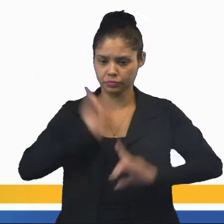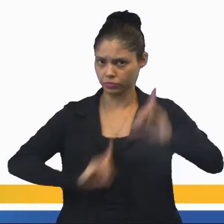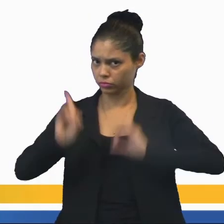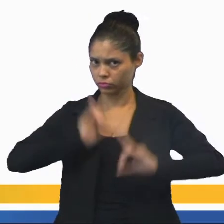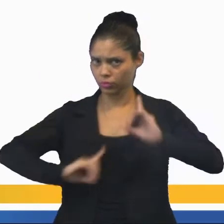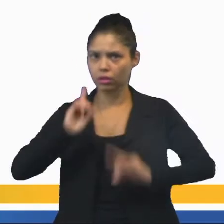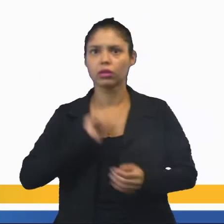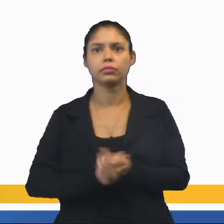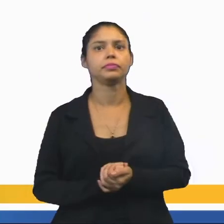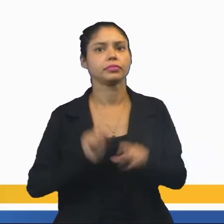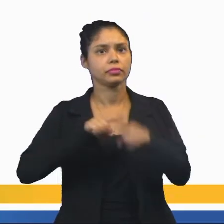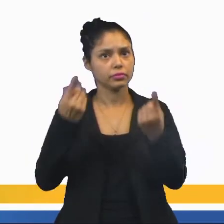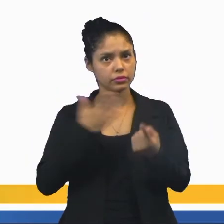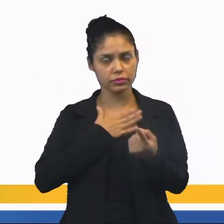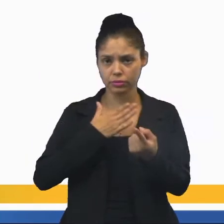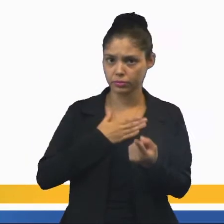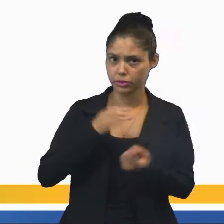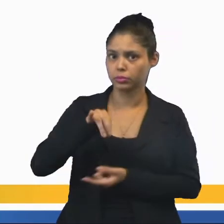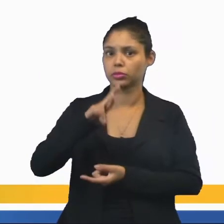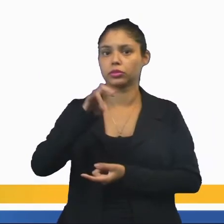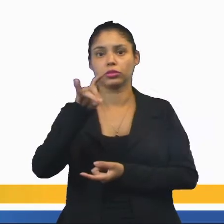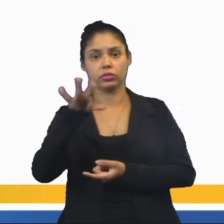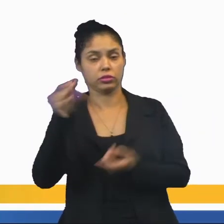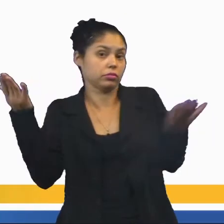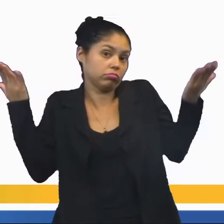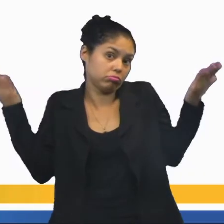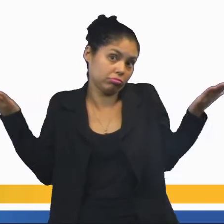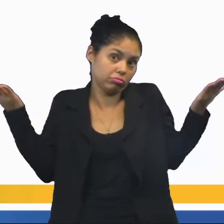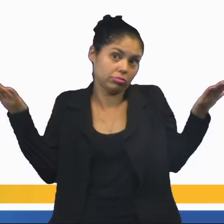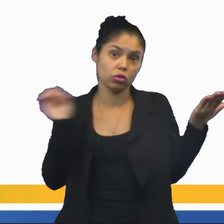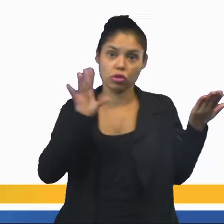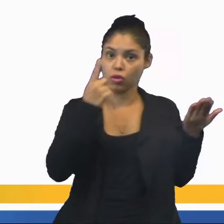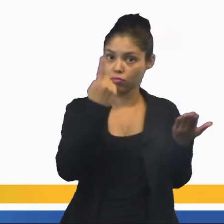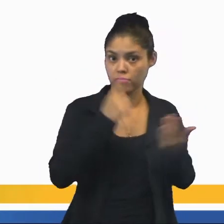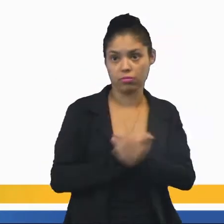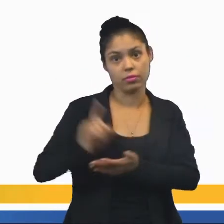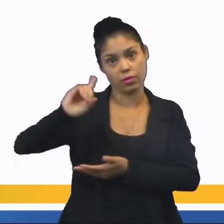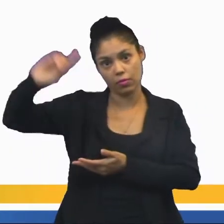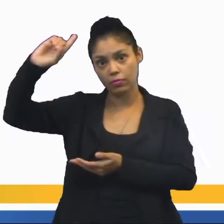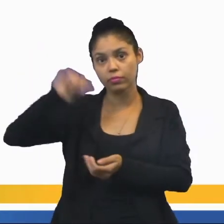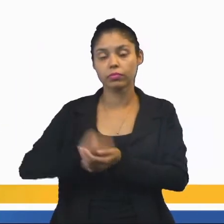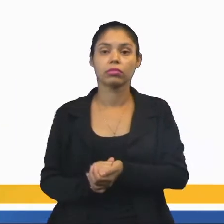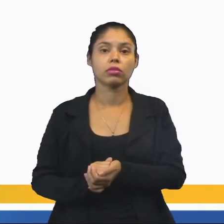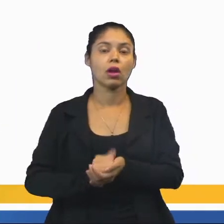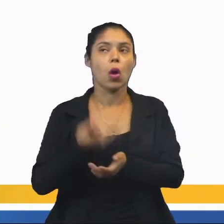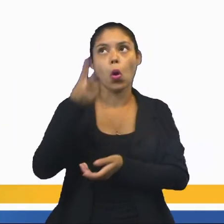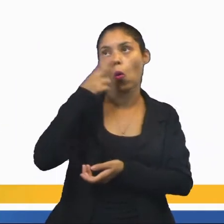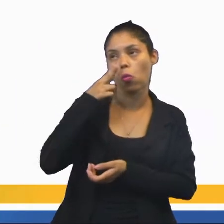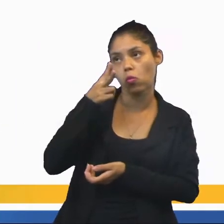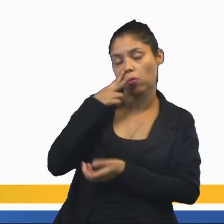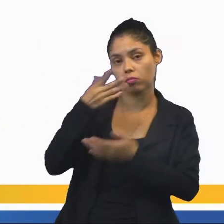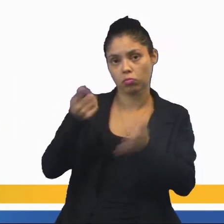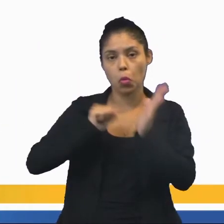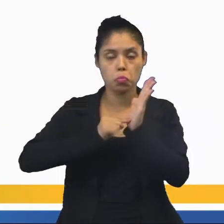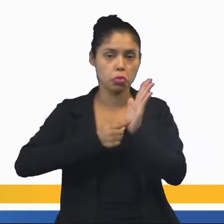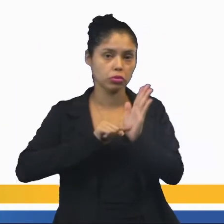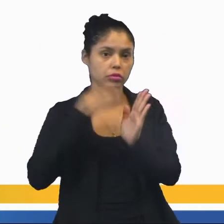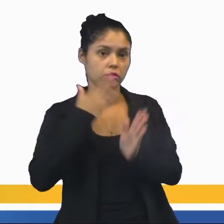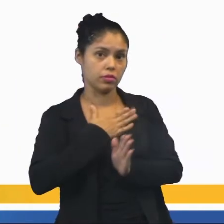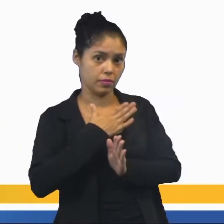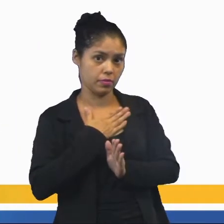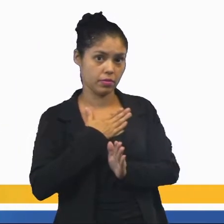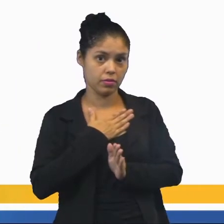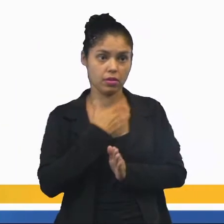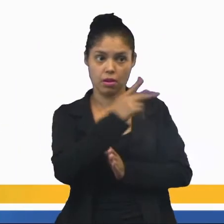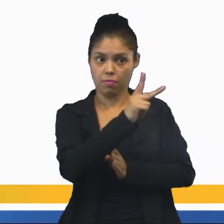mas a minha religião é monoteísta, só tem um Deus. Ora, você vai ter que olhar para aquela religião do ponto de vista do